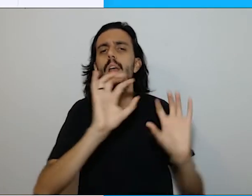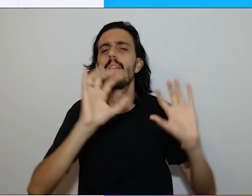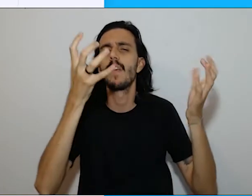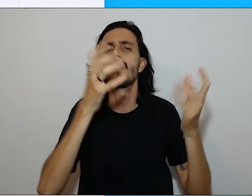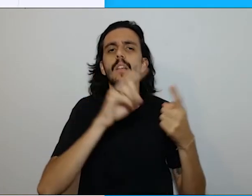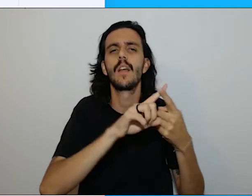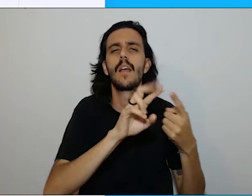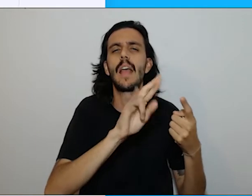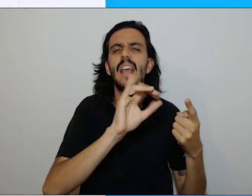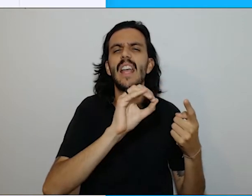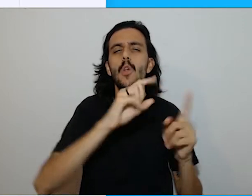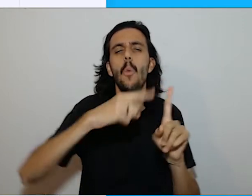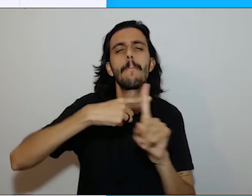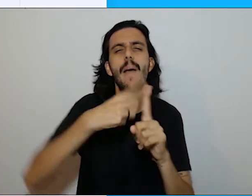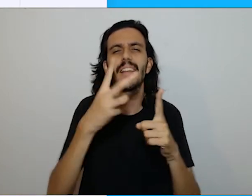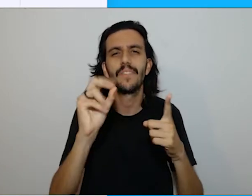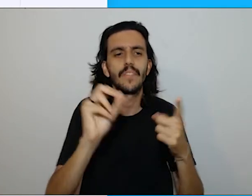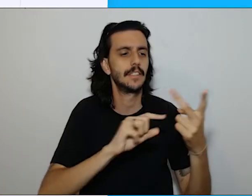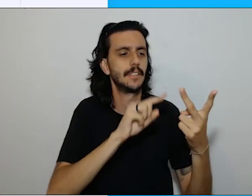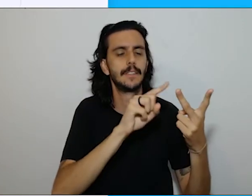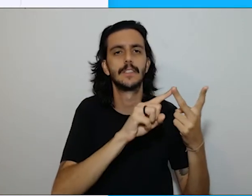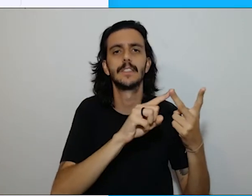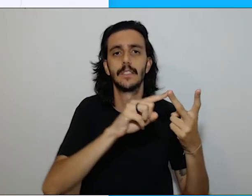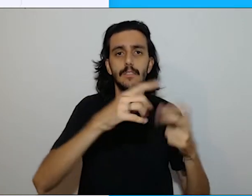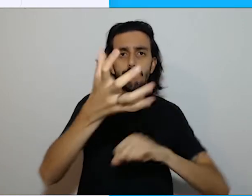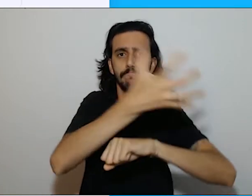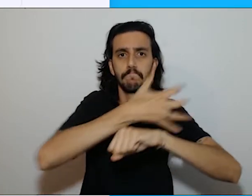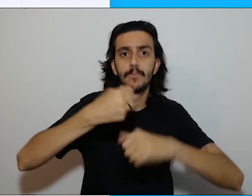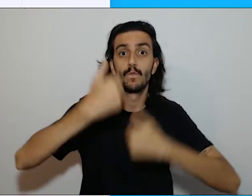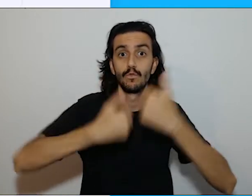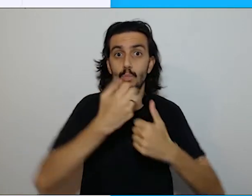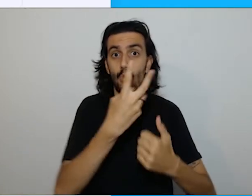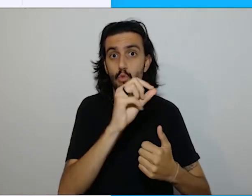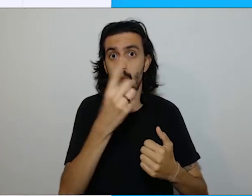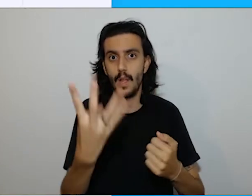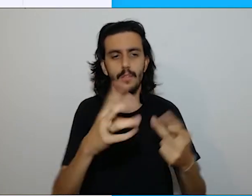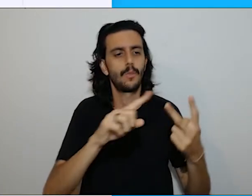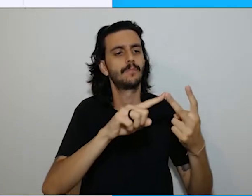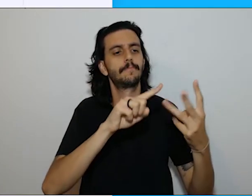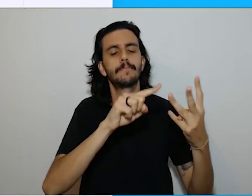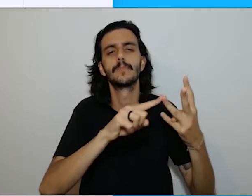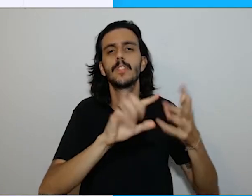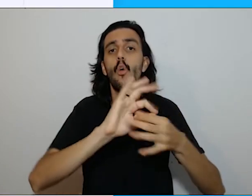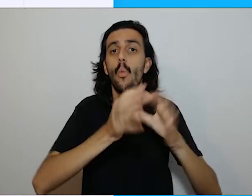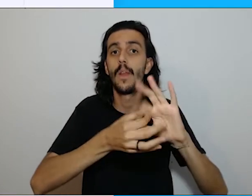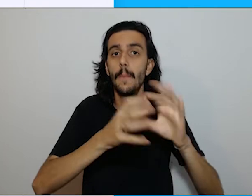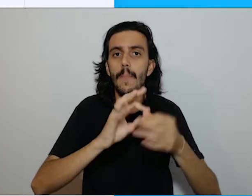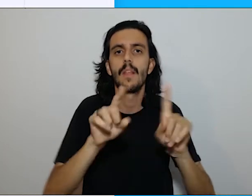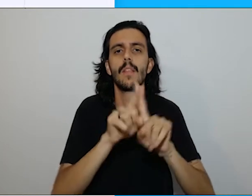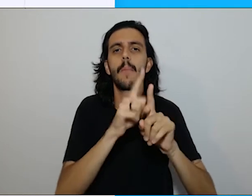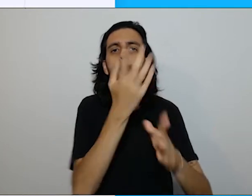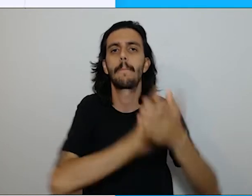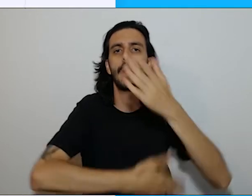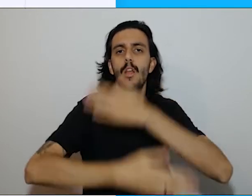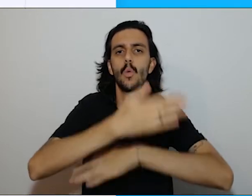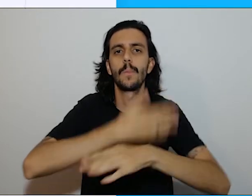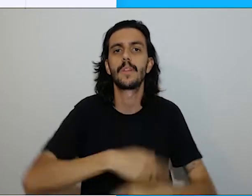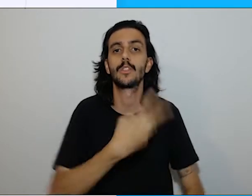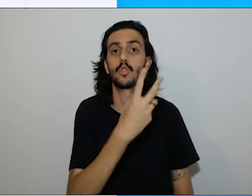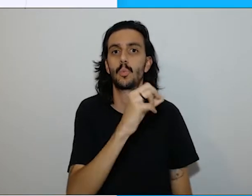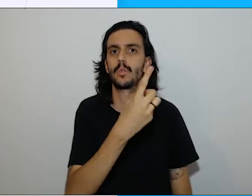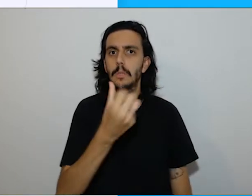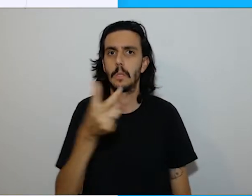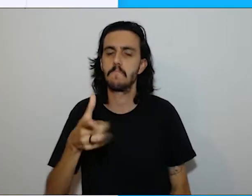20 a copa do mundo de 2014 e as olimpíadas e paraolimpíadas de 2016 o núcleo também foi